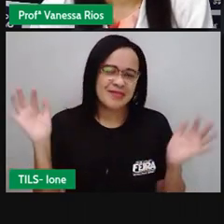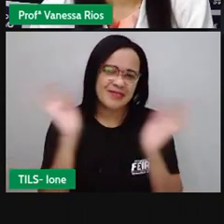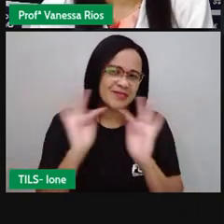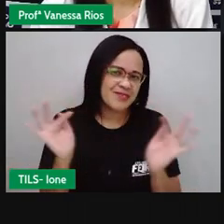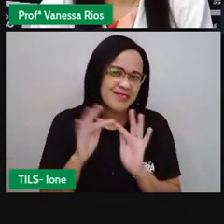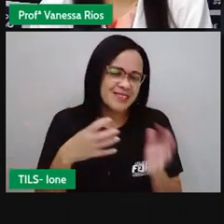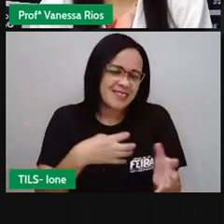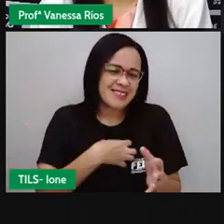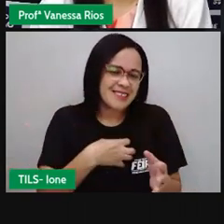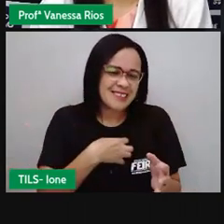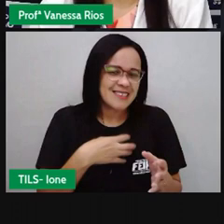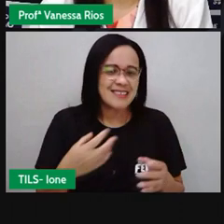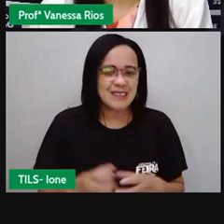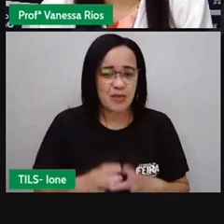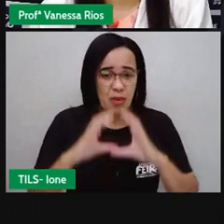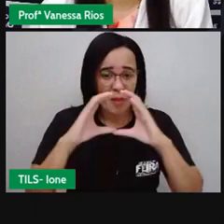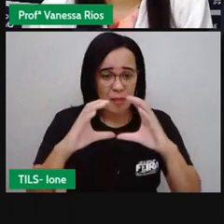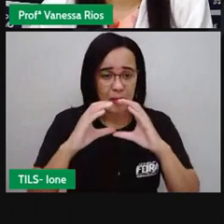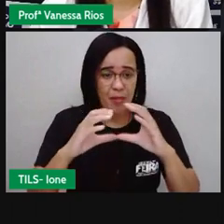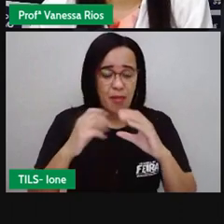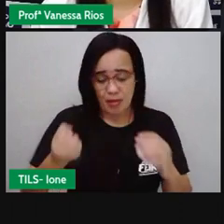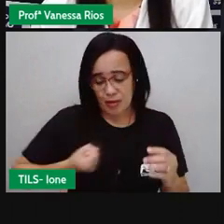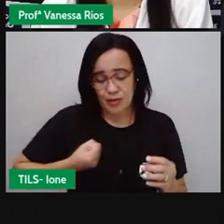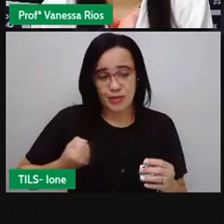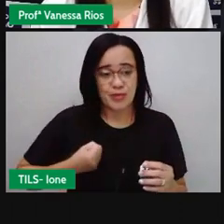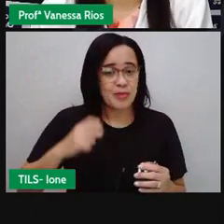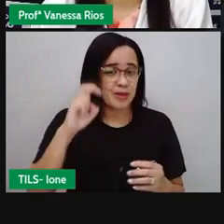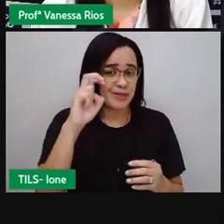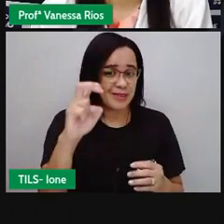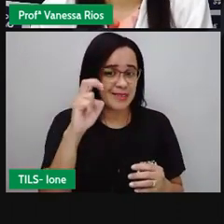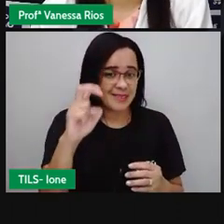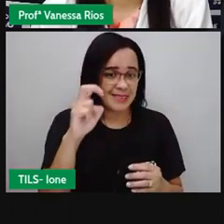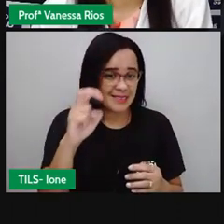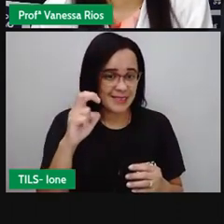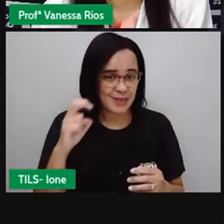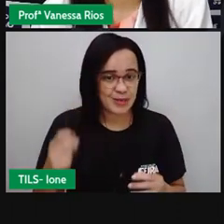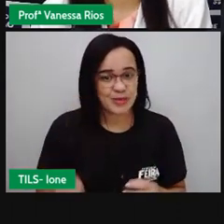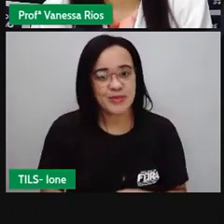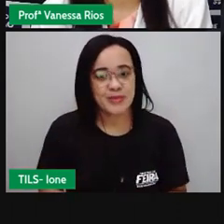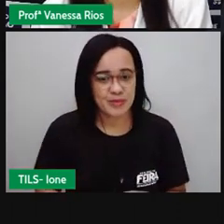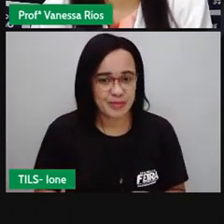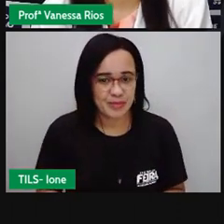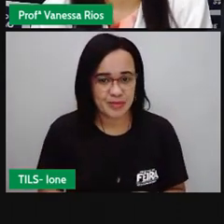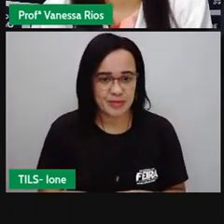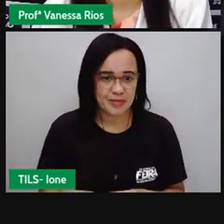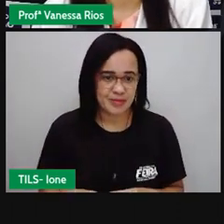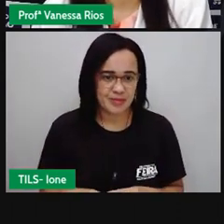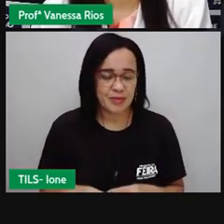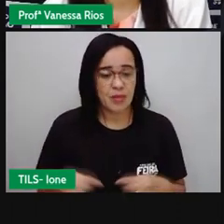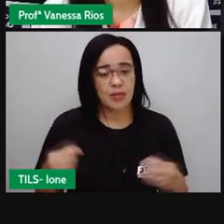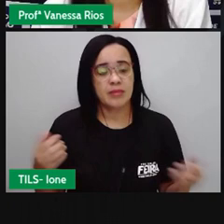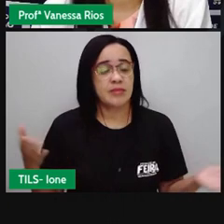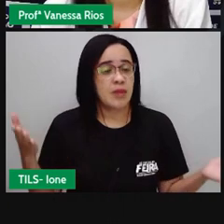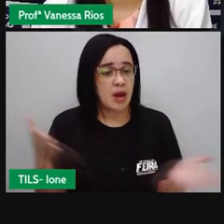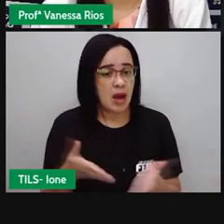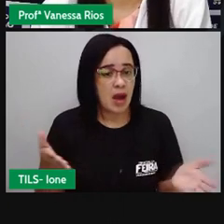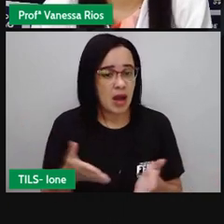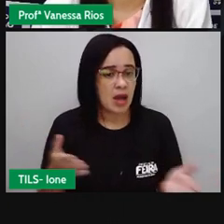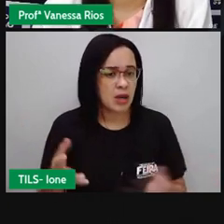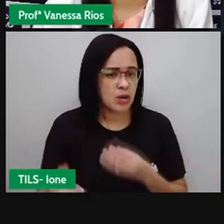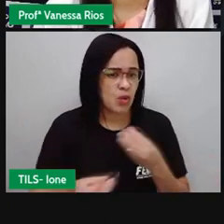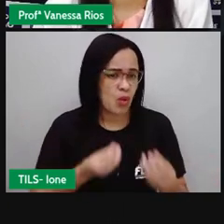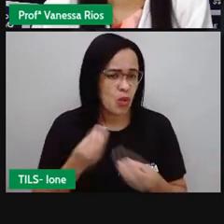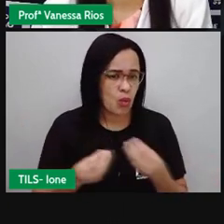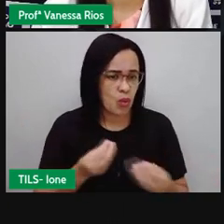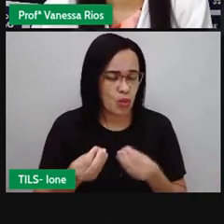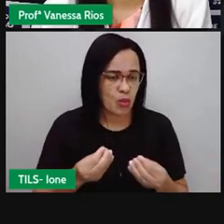Uma número 5, sem tempo oficial de couro. Agora não era mais de couro, era de plástico, mas